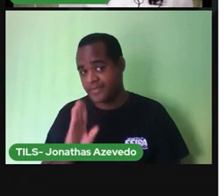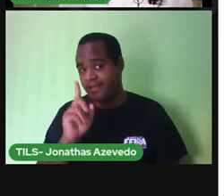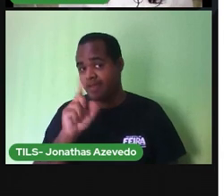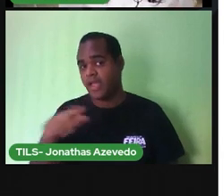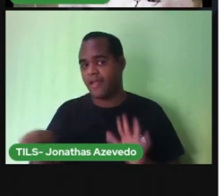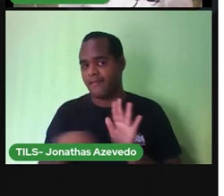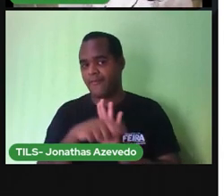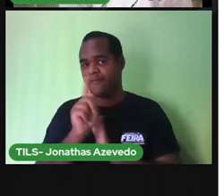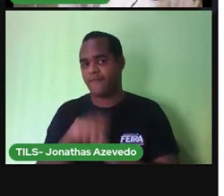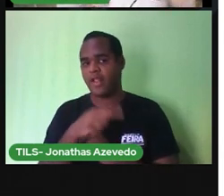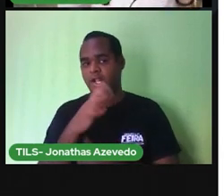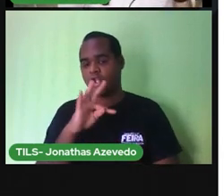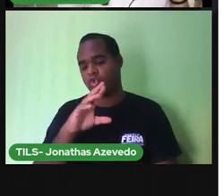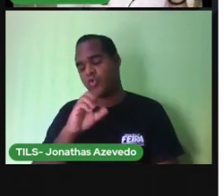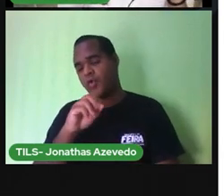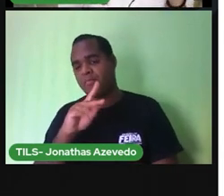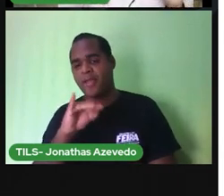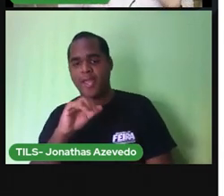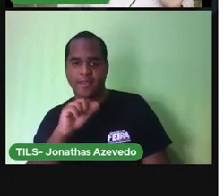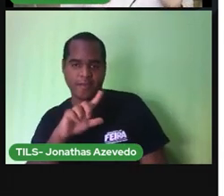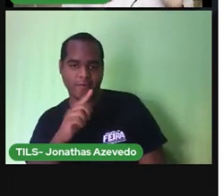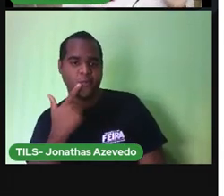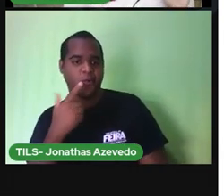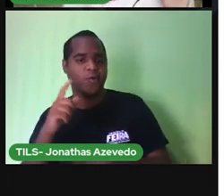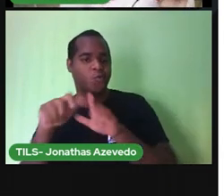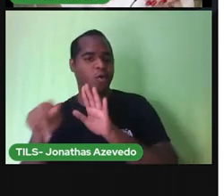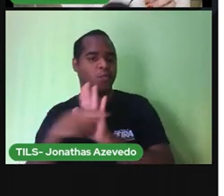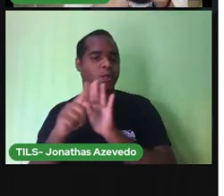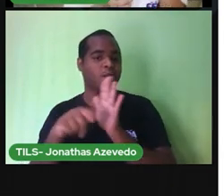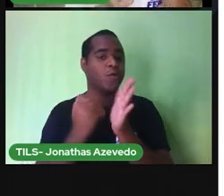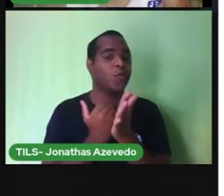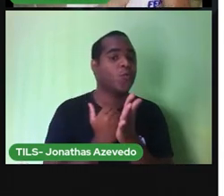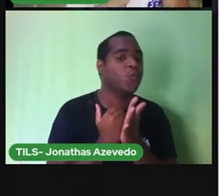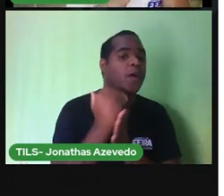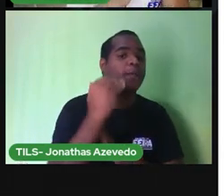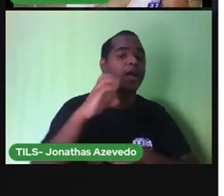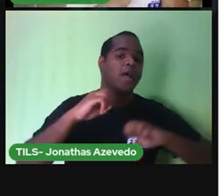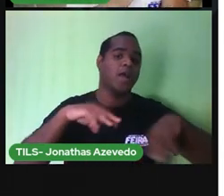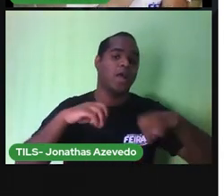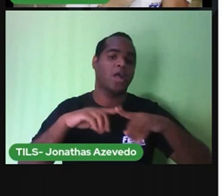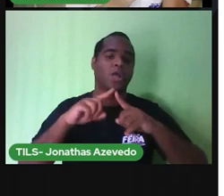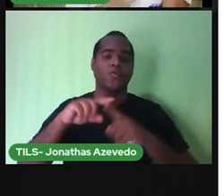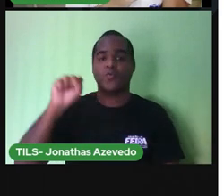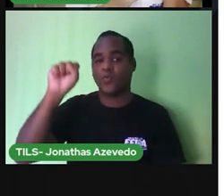tropical. Está no lugar, como a Pró falou no início da aula, no sul.